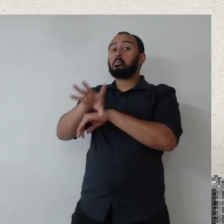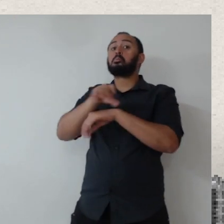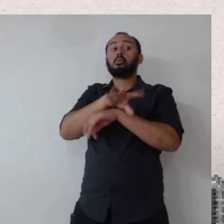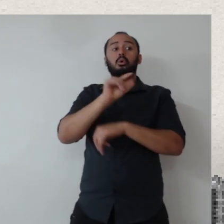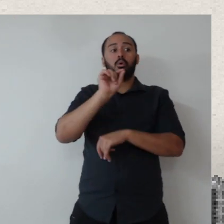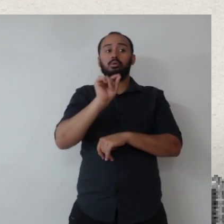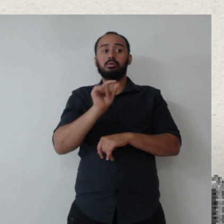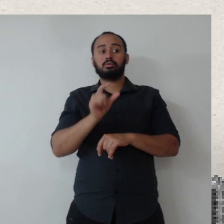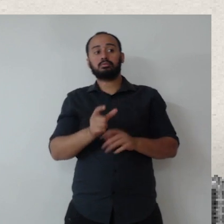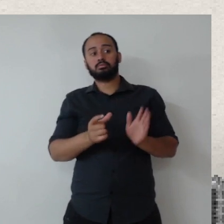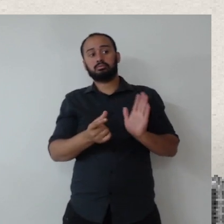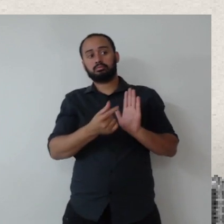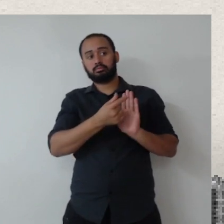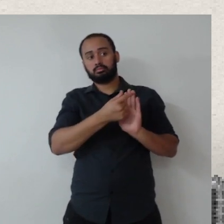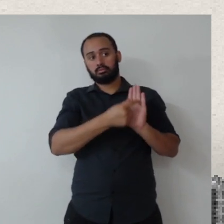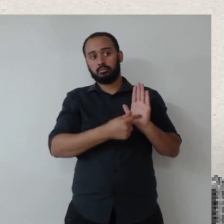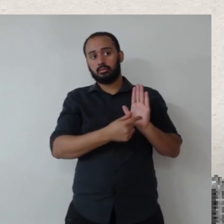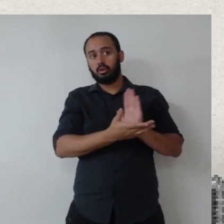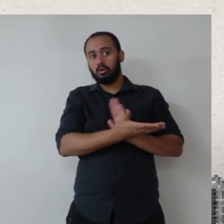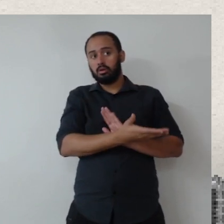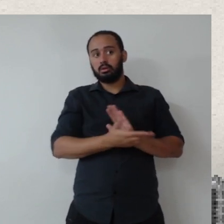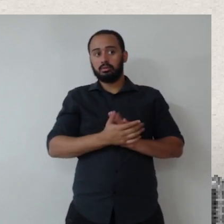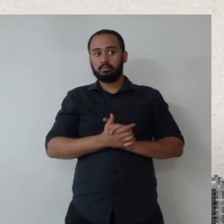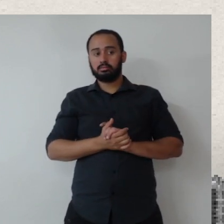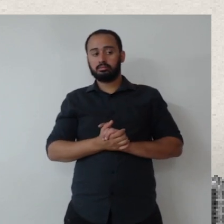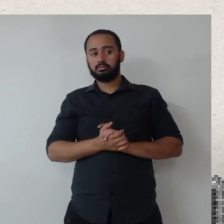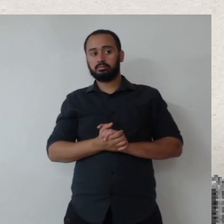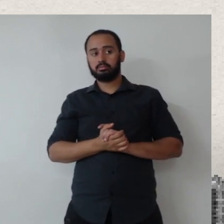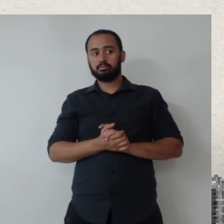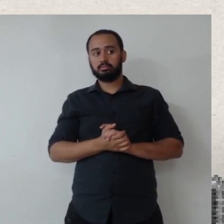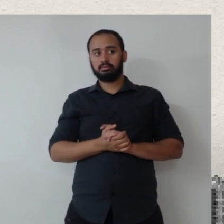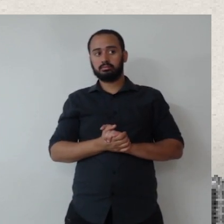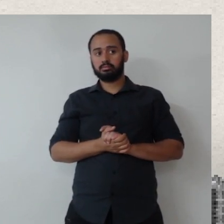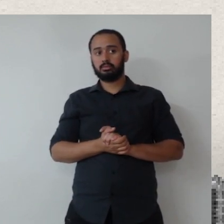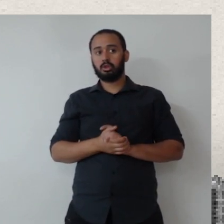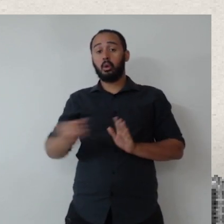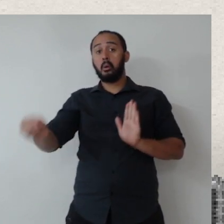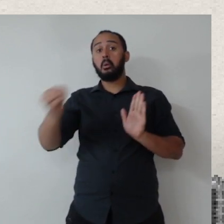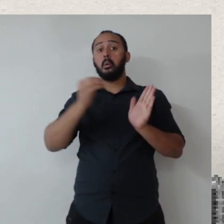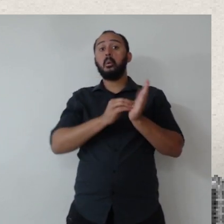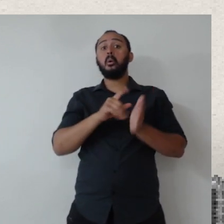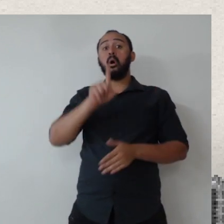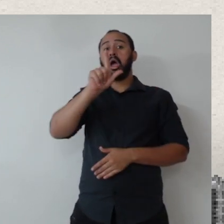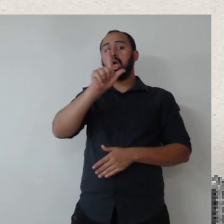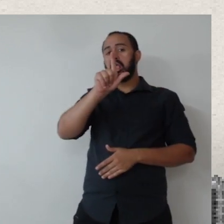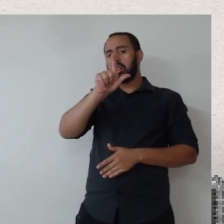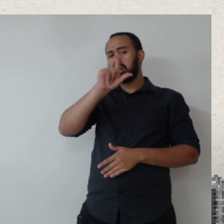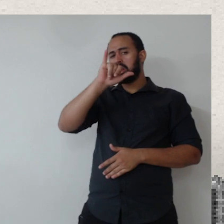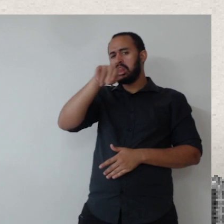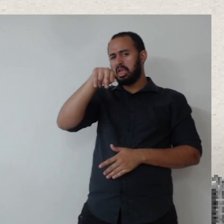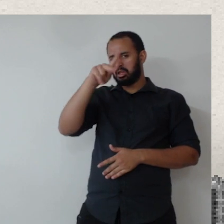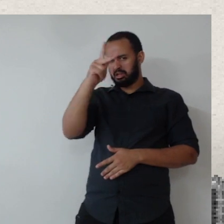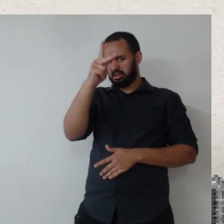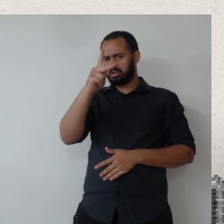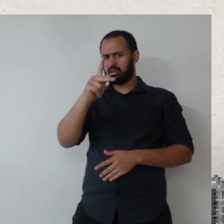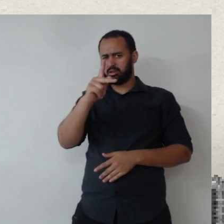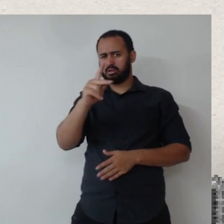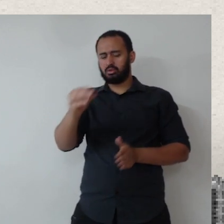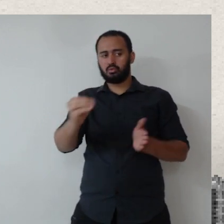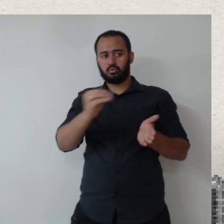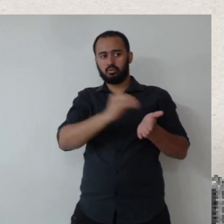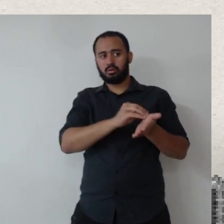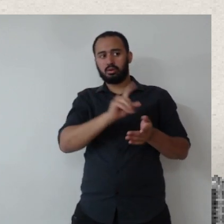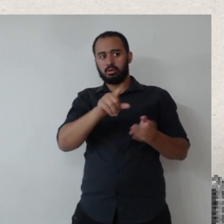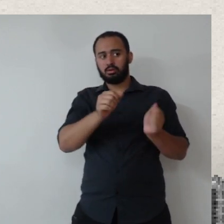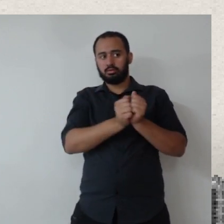Mostra para o pessoal. É. E a Aline depois também está pedindo para você colocar o link aqui no chat para o pessoal, né, Aline? Vou colocar. Desse